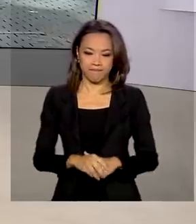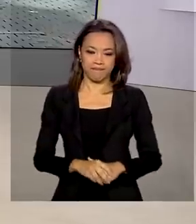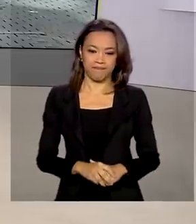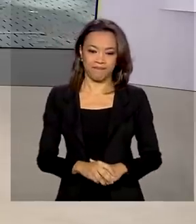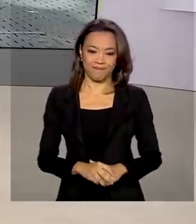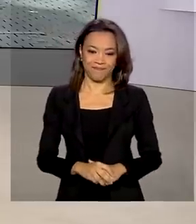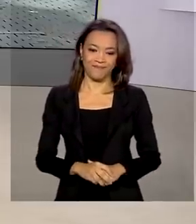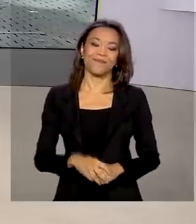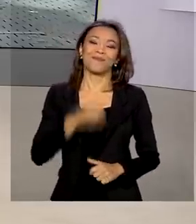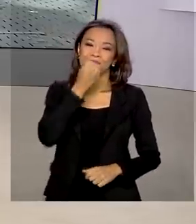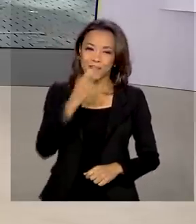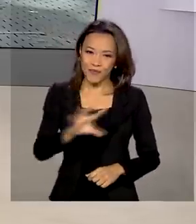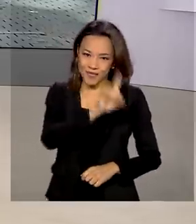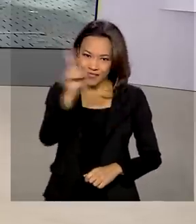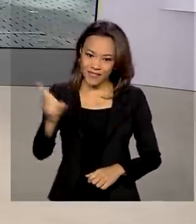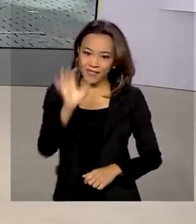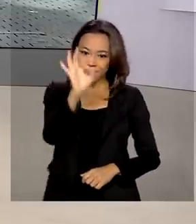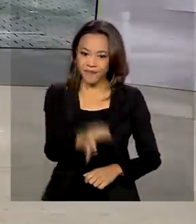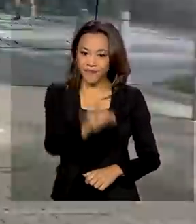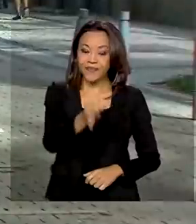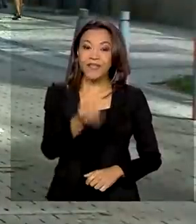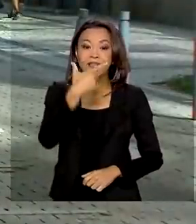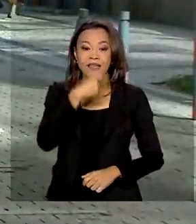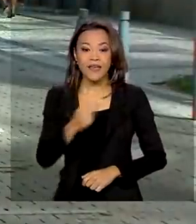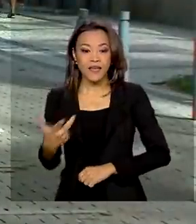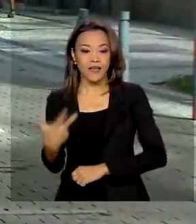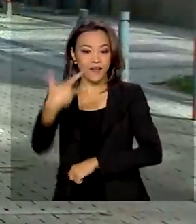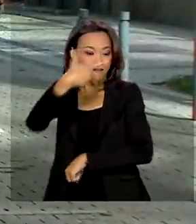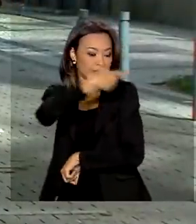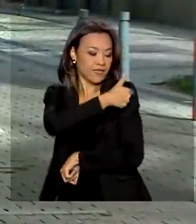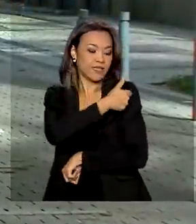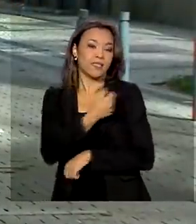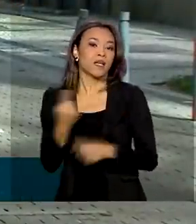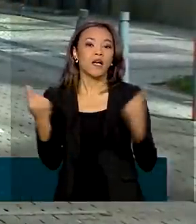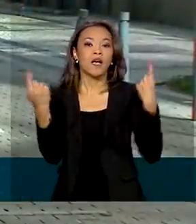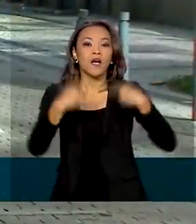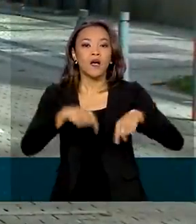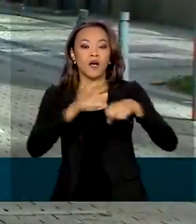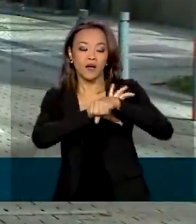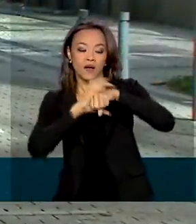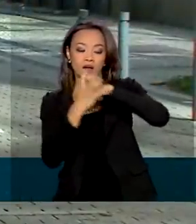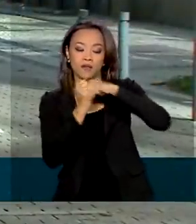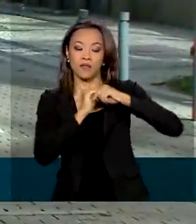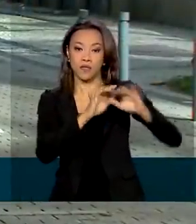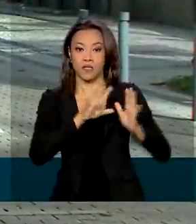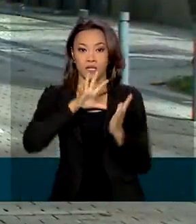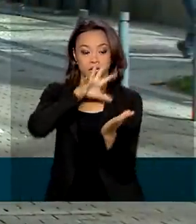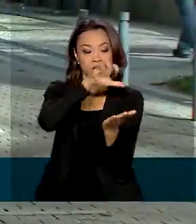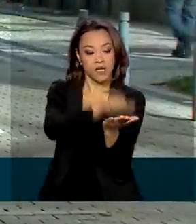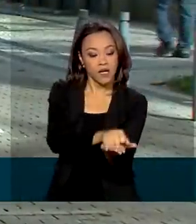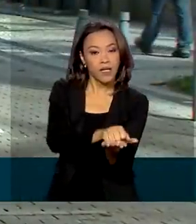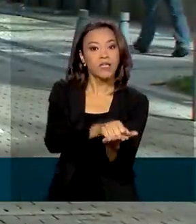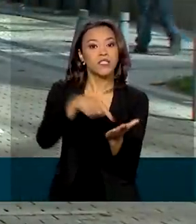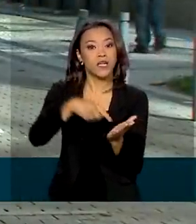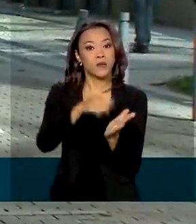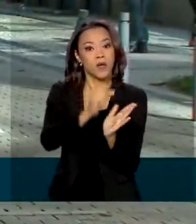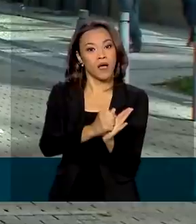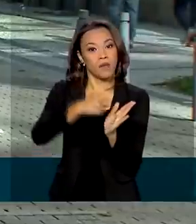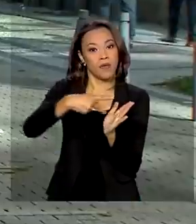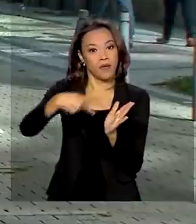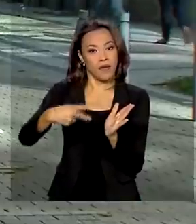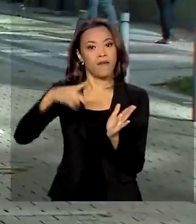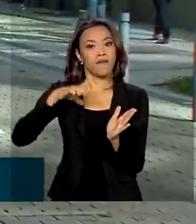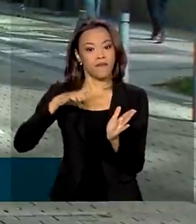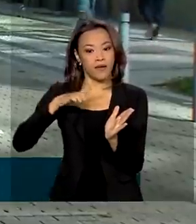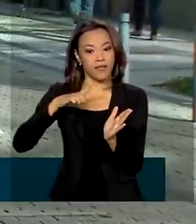Bom dia, Renata. isso mesmo. Quem receber a vacina contra a Covid-19 e se cadastrar pelo ConectSUS vai ter a dose